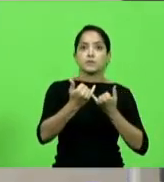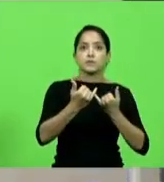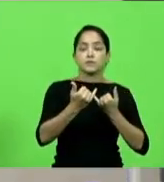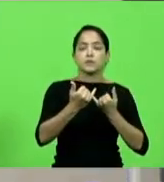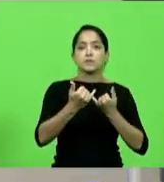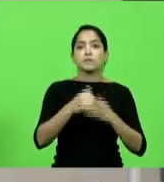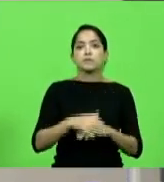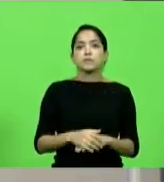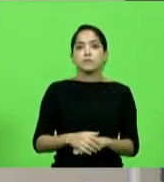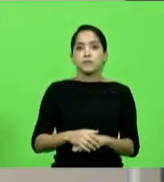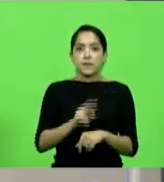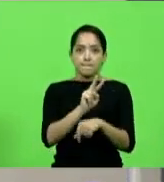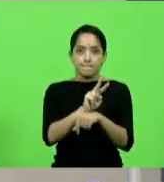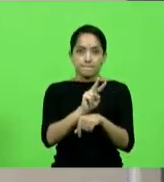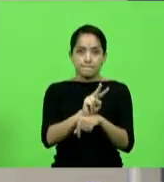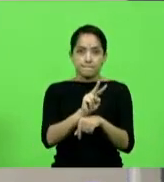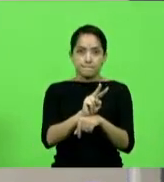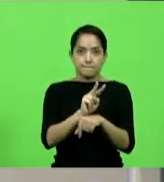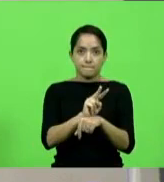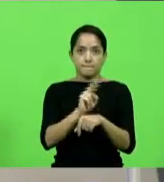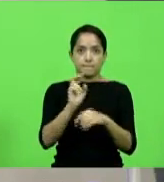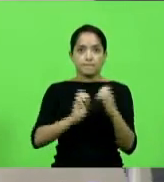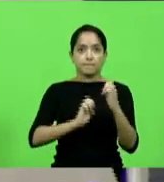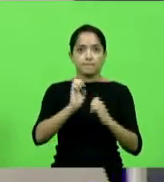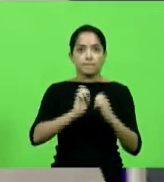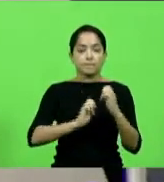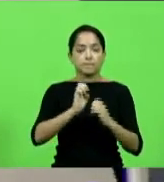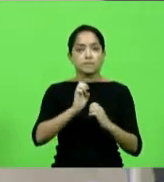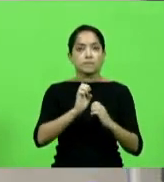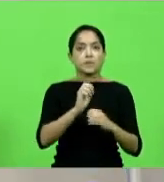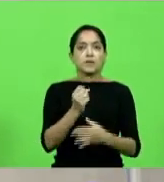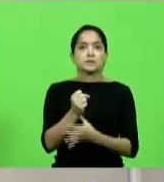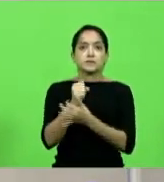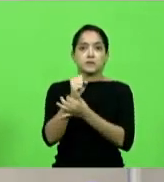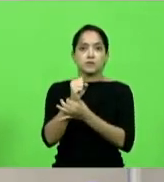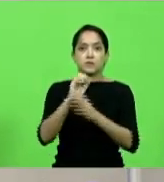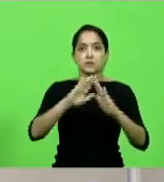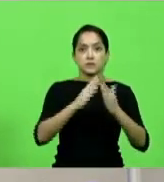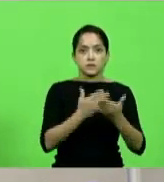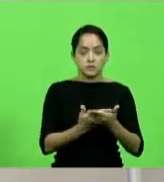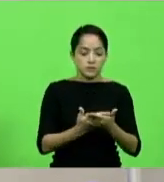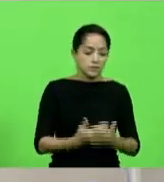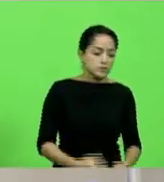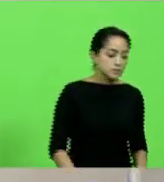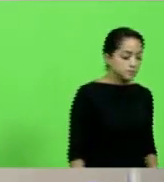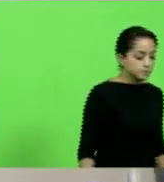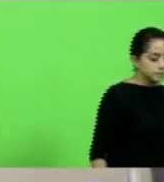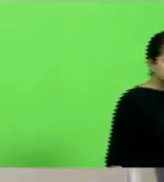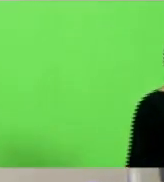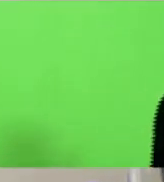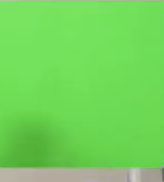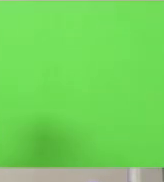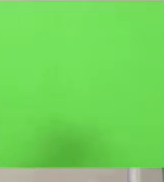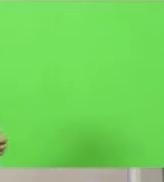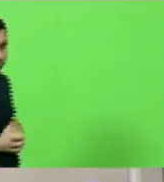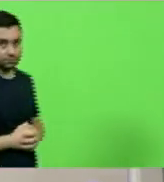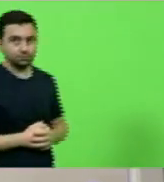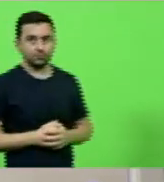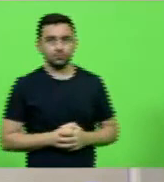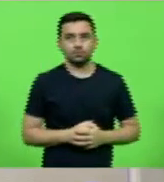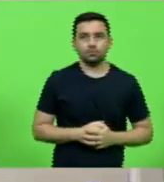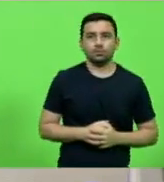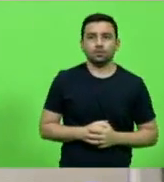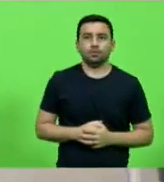vigilância contratada pelo Estado para fazer a segurança das escolas, em discussão, não havendo quem queira discutir em votação, deputados que aprovam